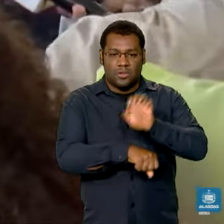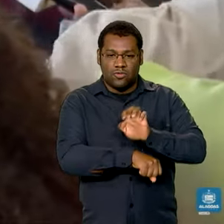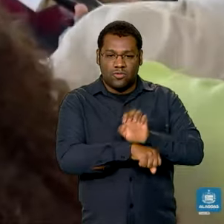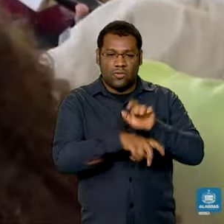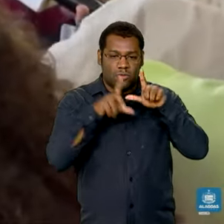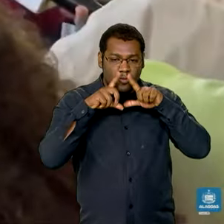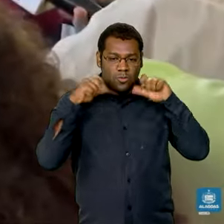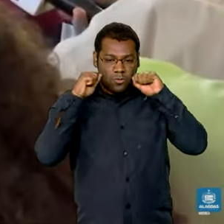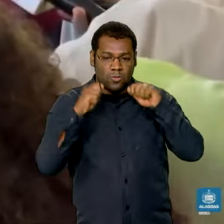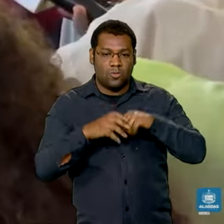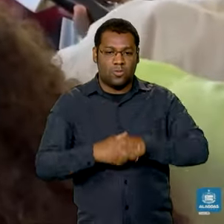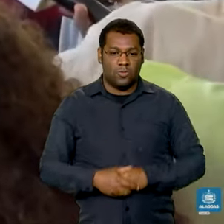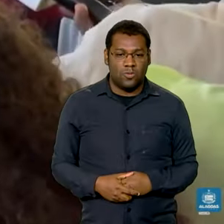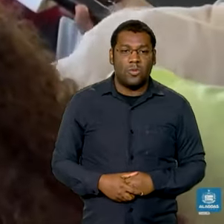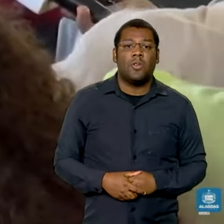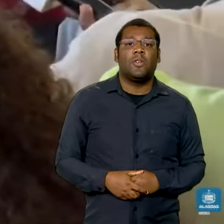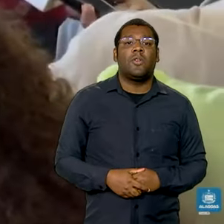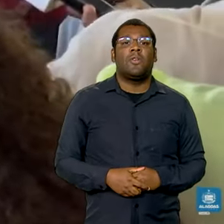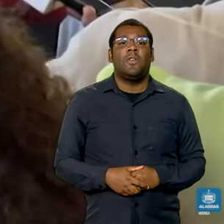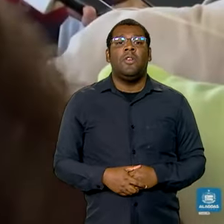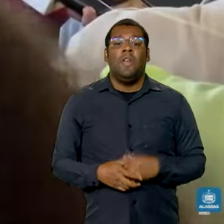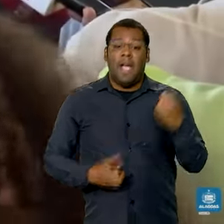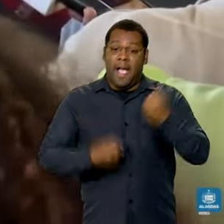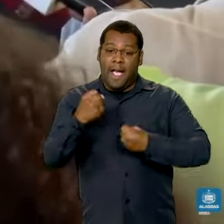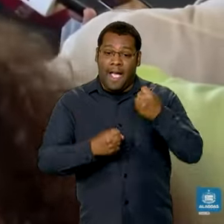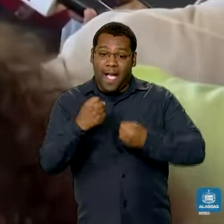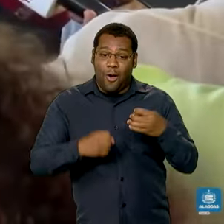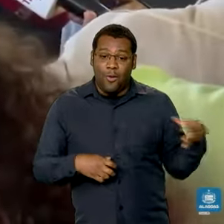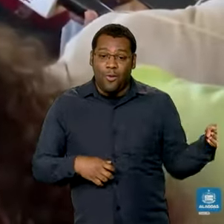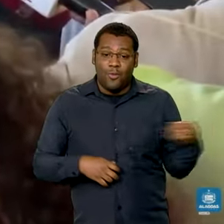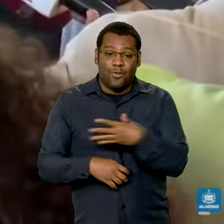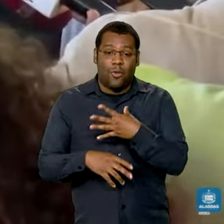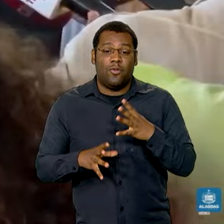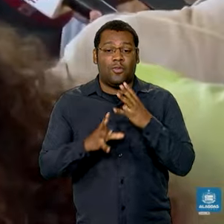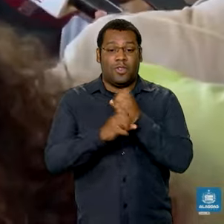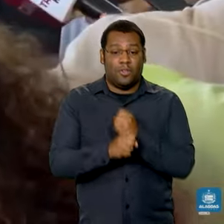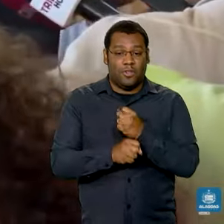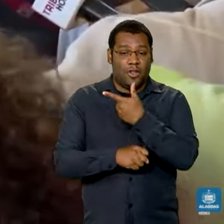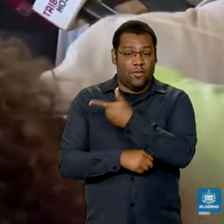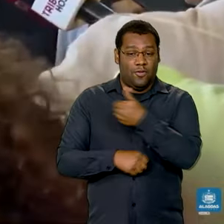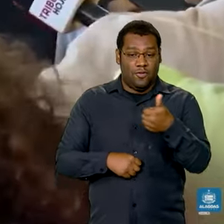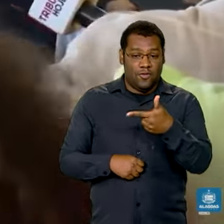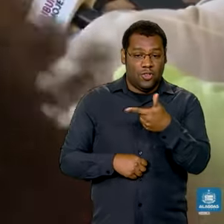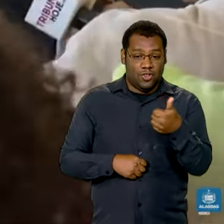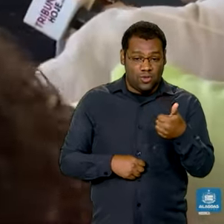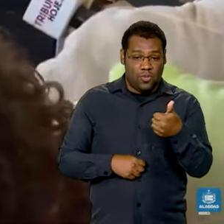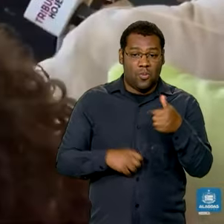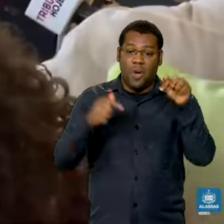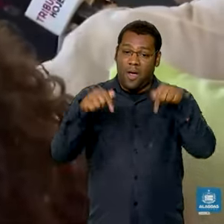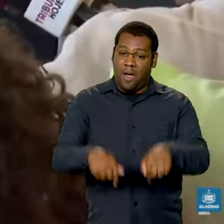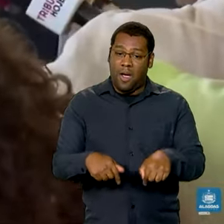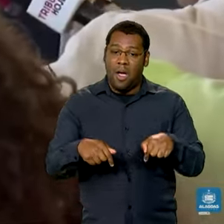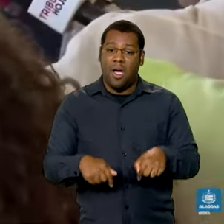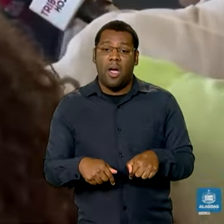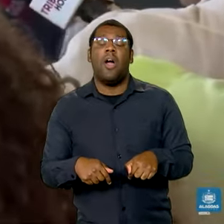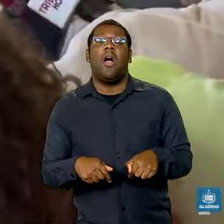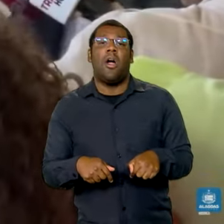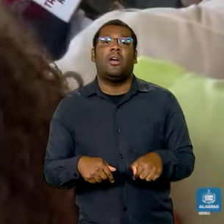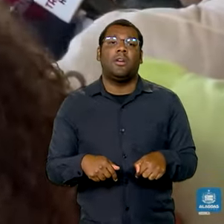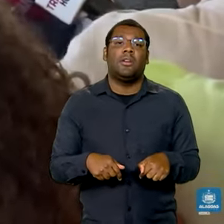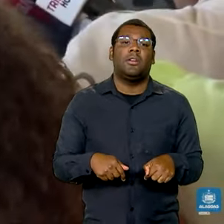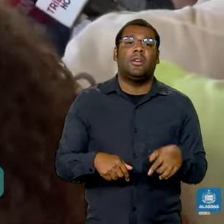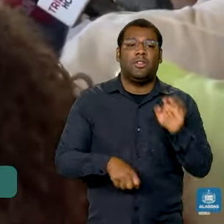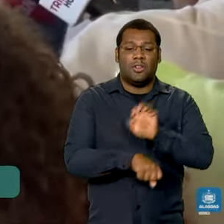17 cidades e a gente tem garantido investimentos em todas as áreas, na saúde, na educação.